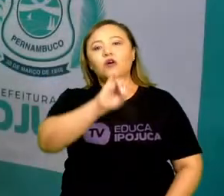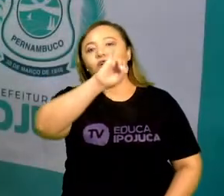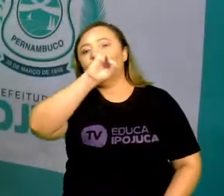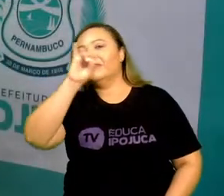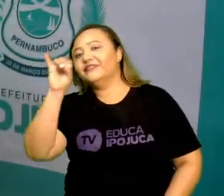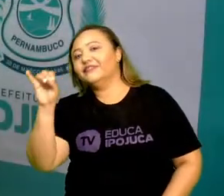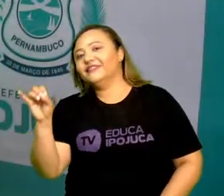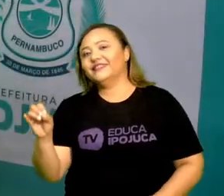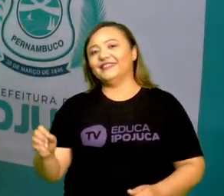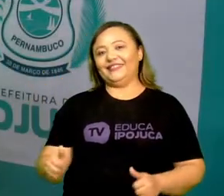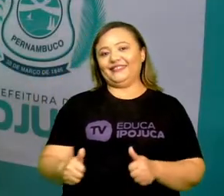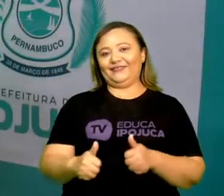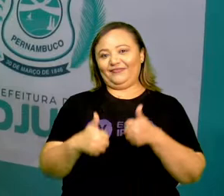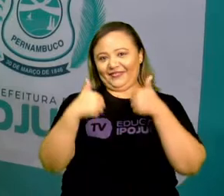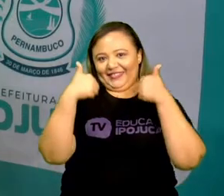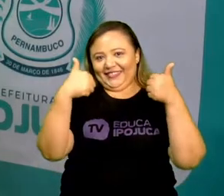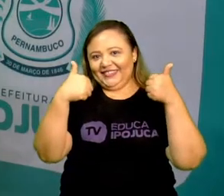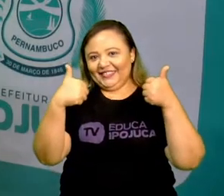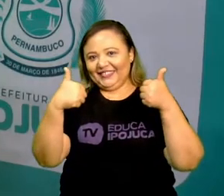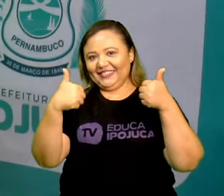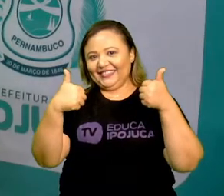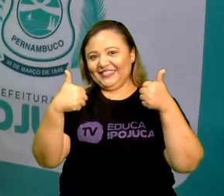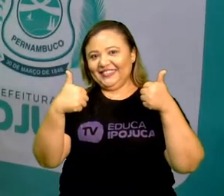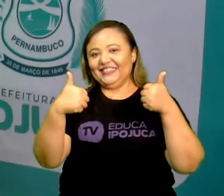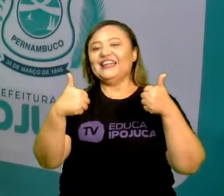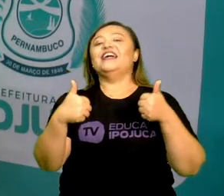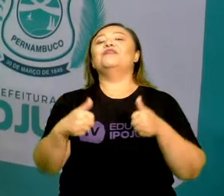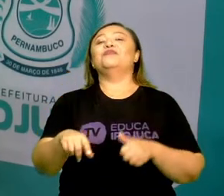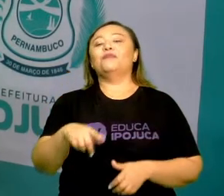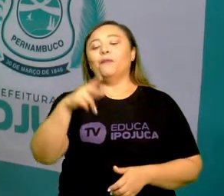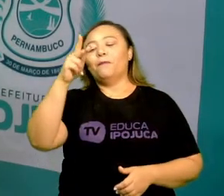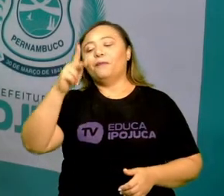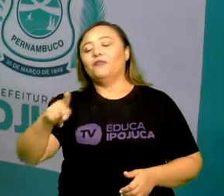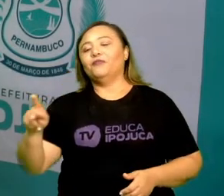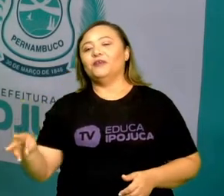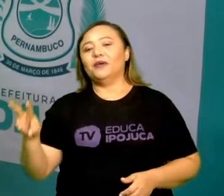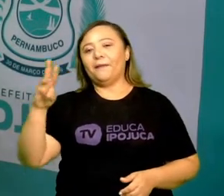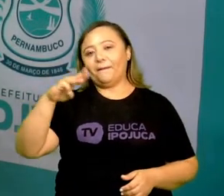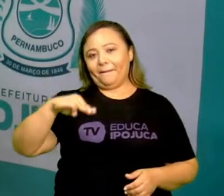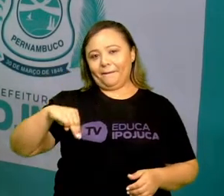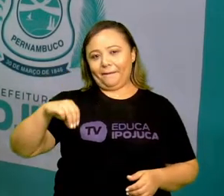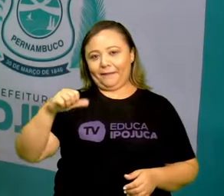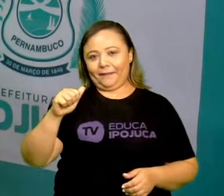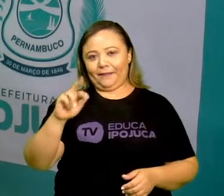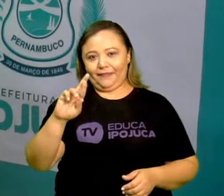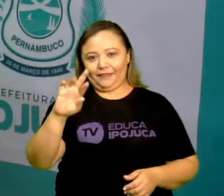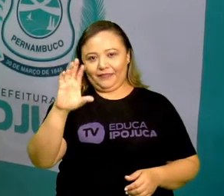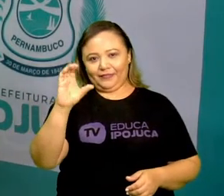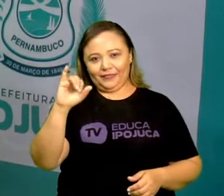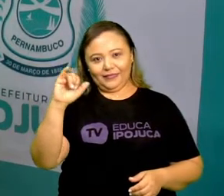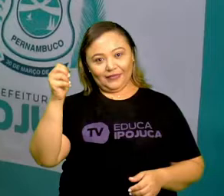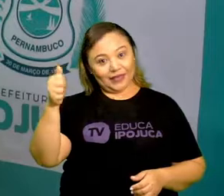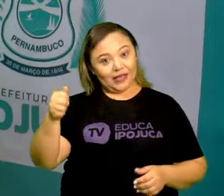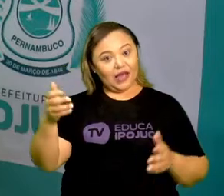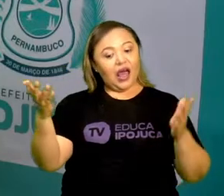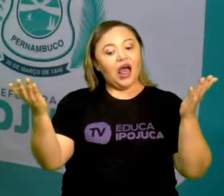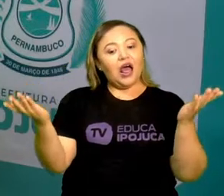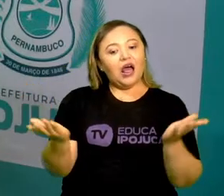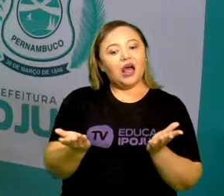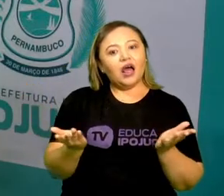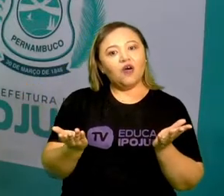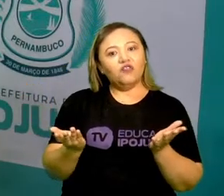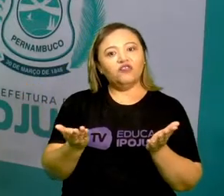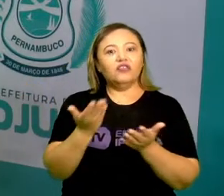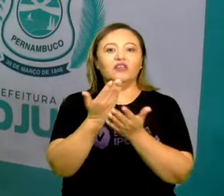Olá estudantes, tudo bem com vocês? Sou professora Márcia Firmino do quinto ano e nossa aula de hoje